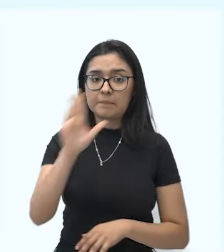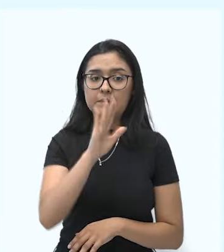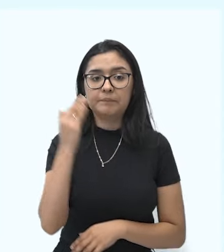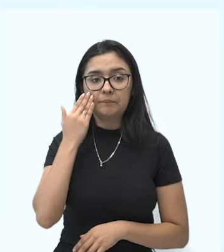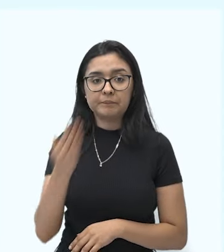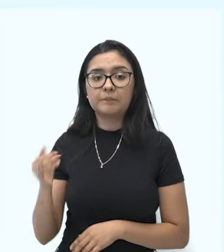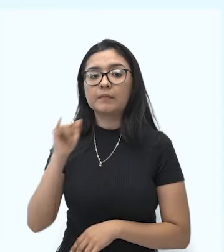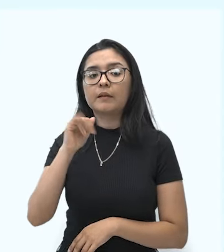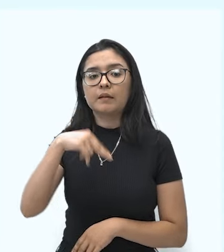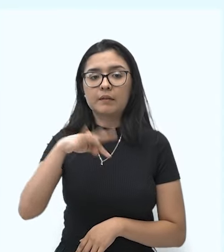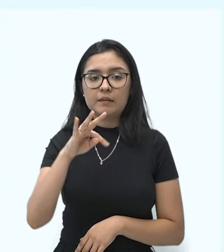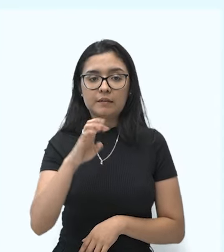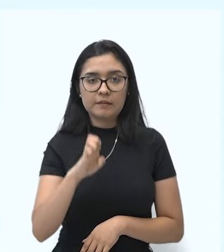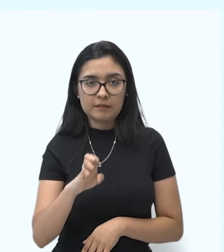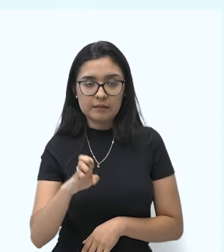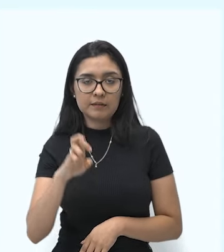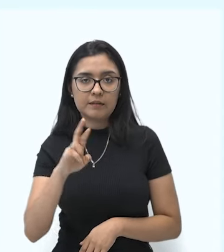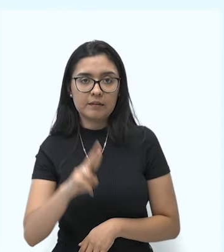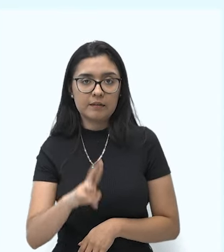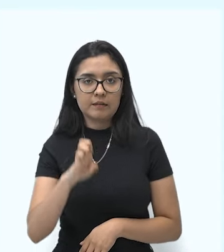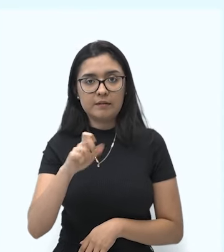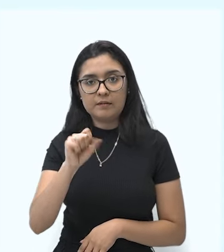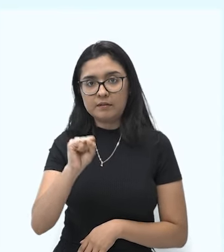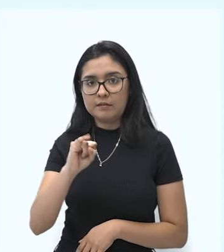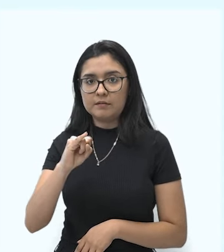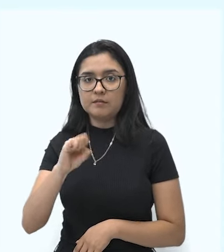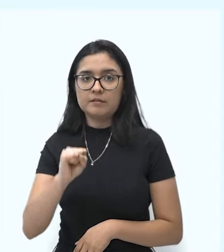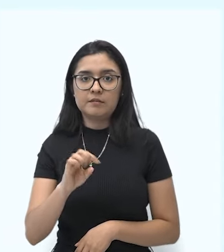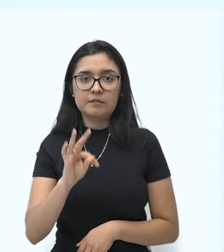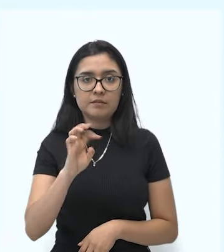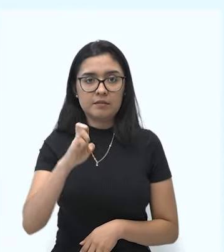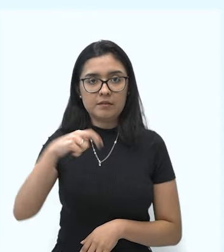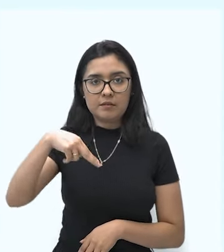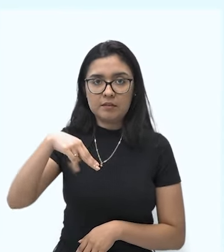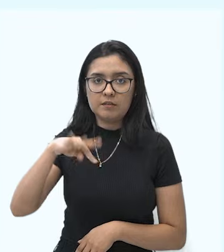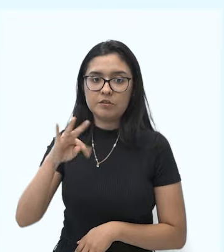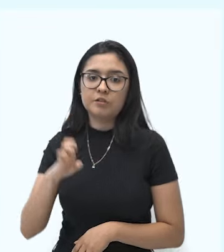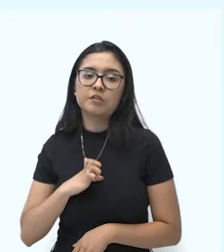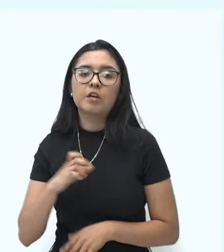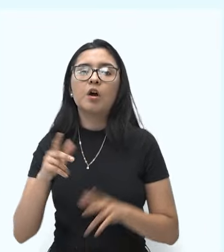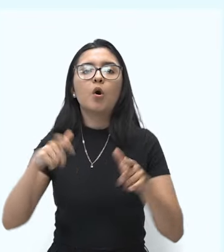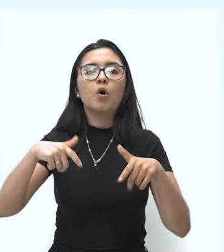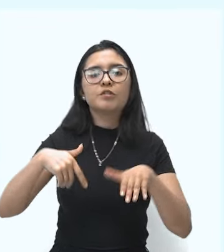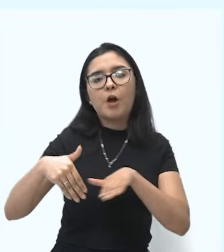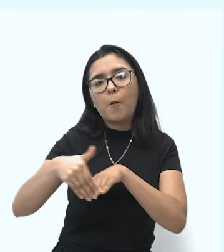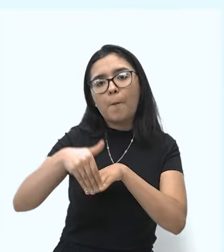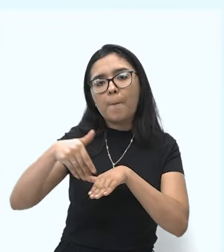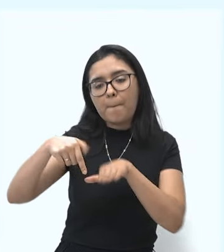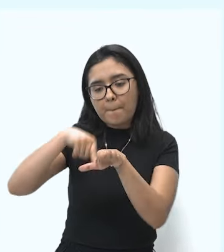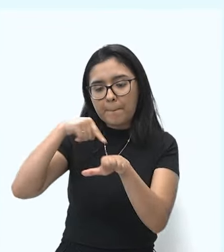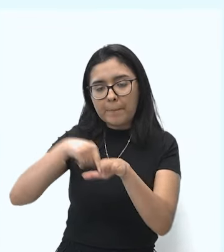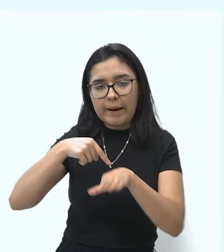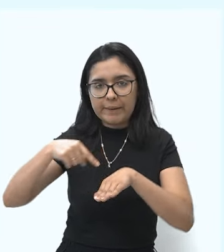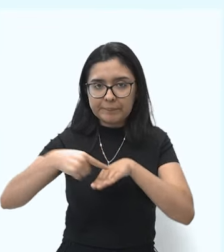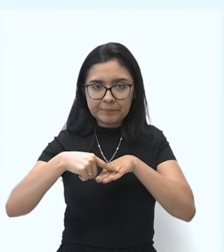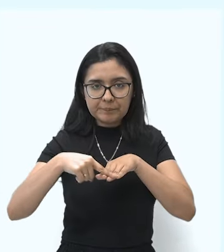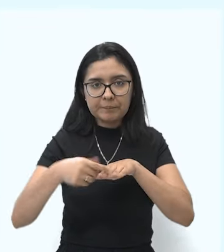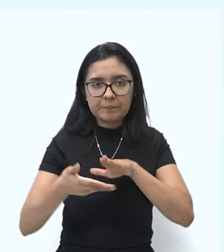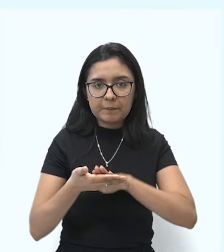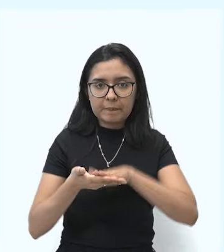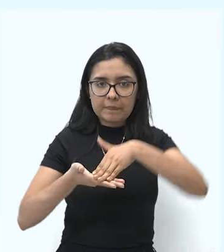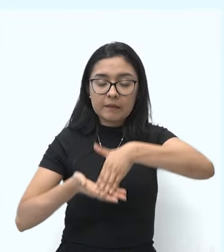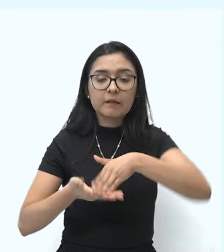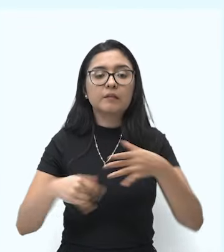-resistente, né? O ponto fixo é onde? É a ponta do pé. E a inter-portente,